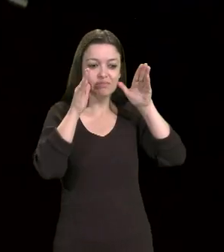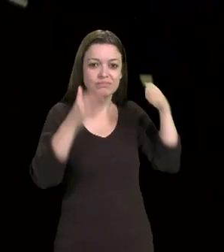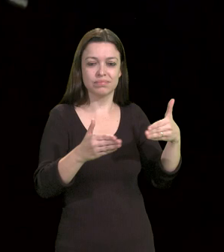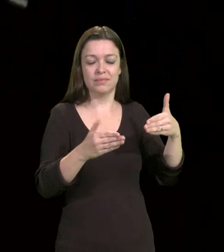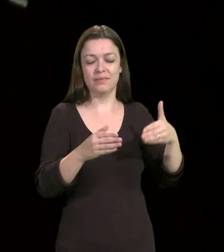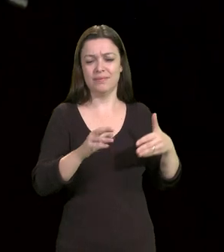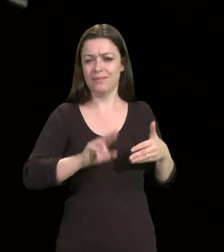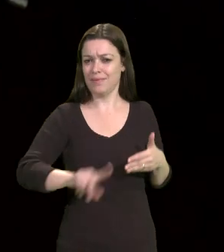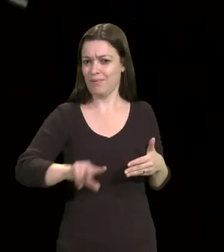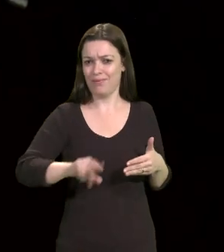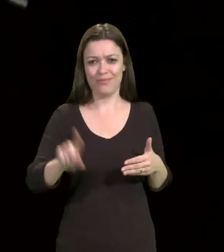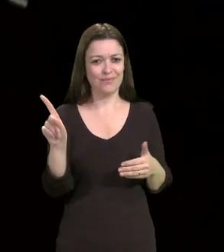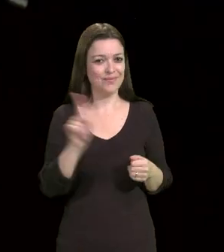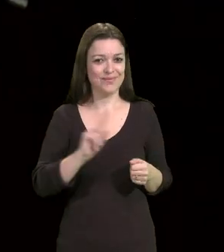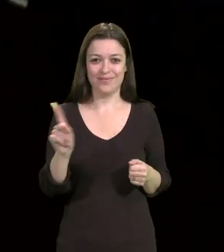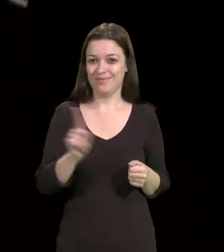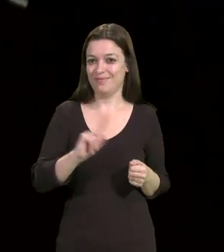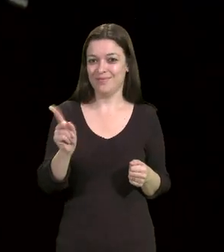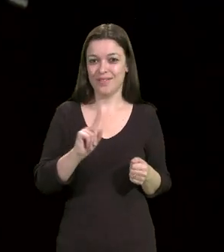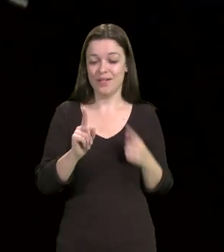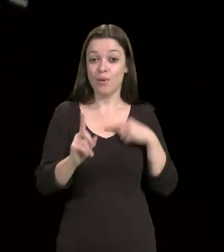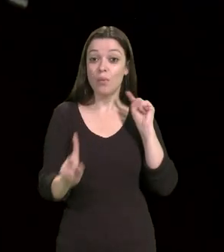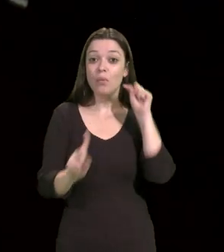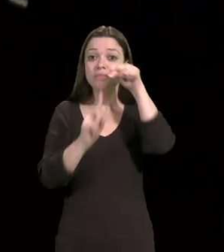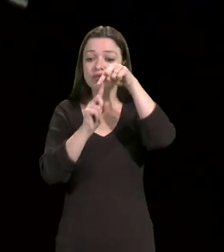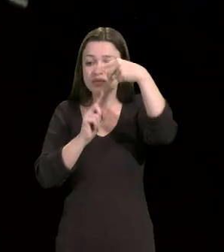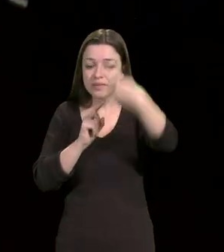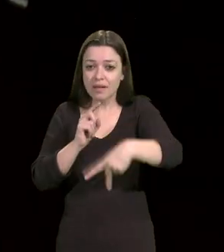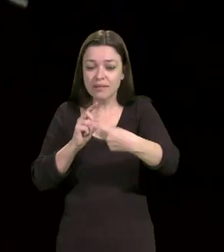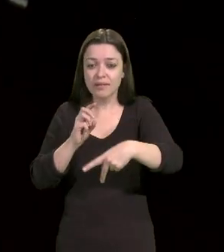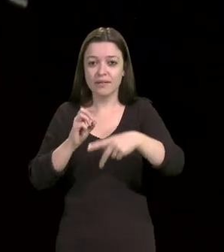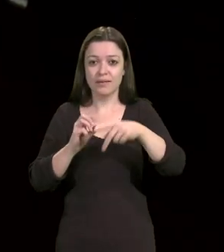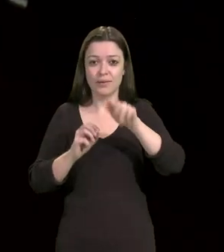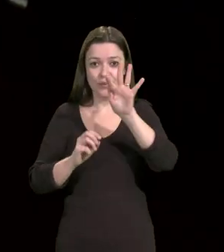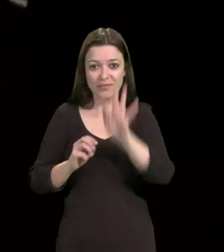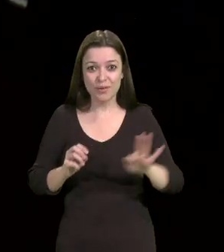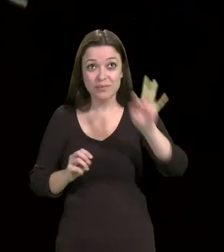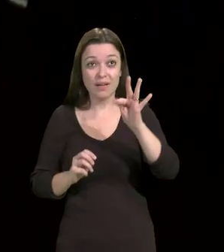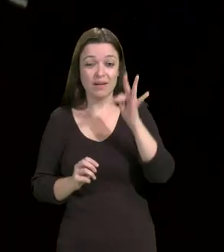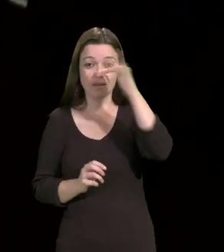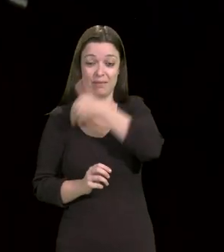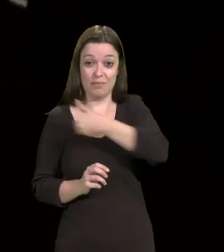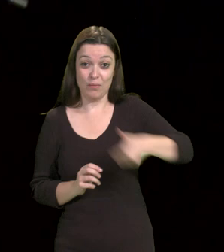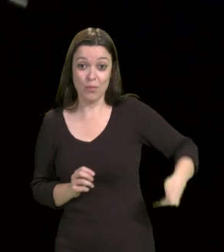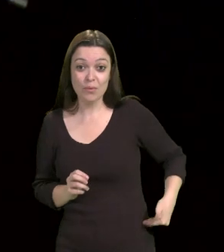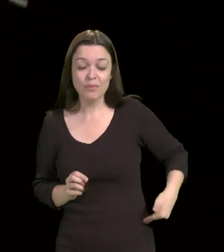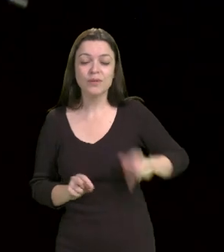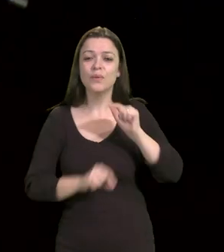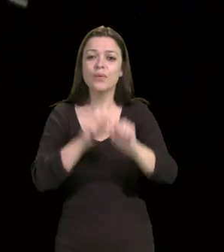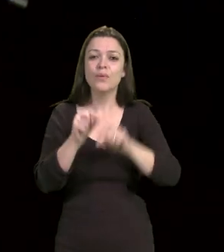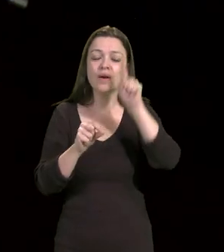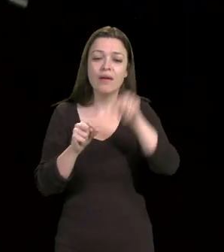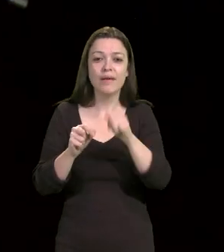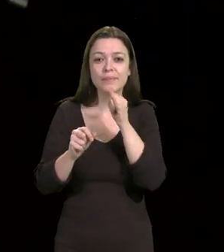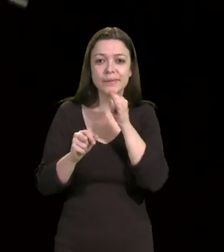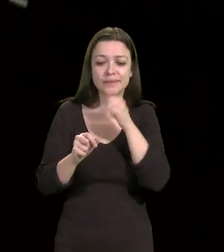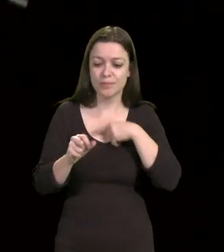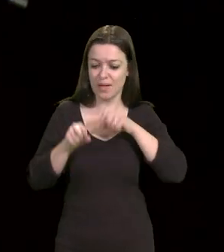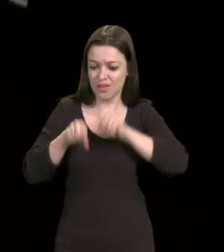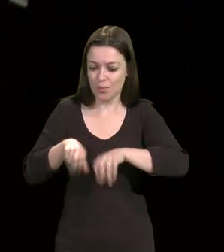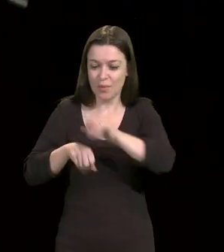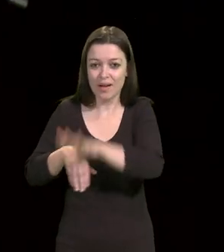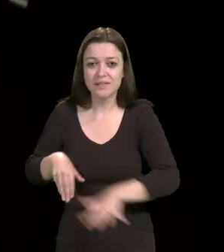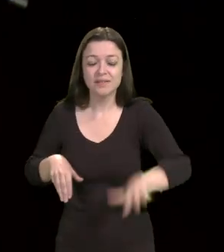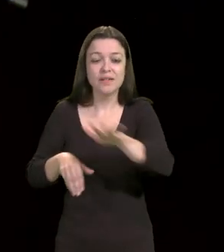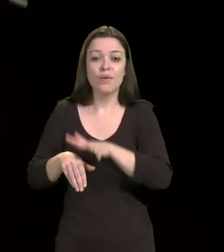uma causa de quem vive da educação, é uma causa suprapartidária, uma causa